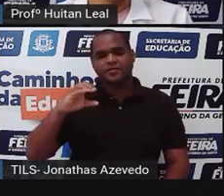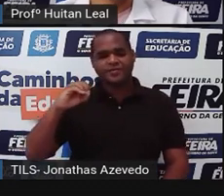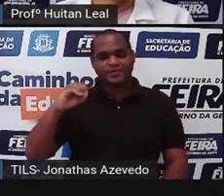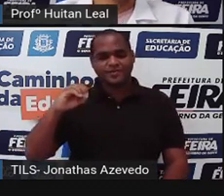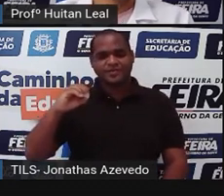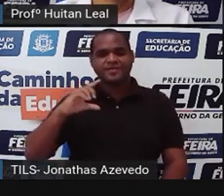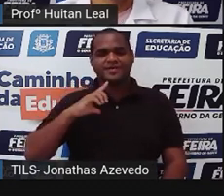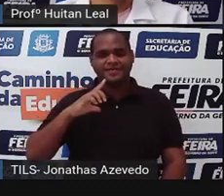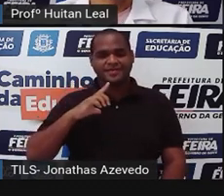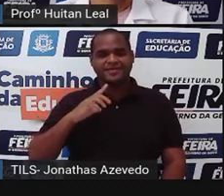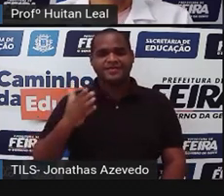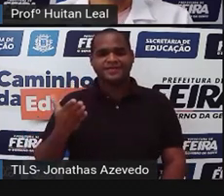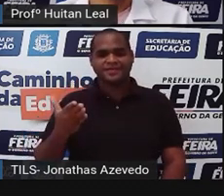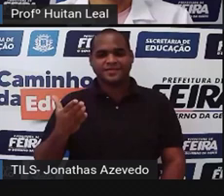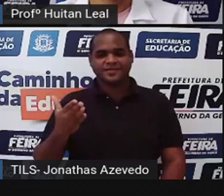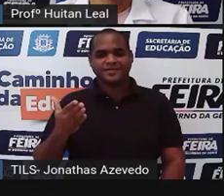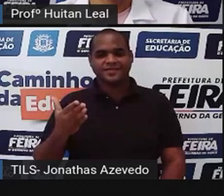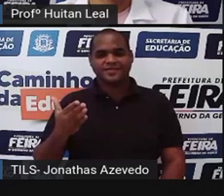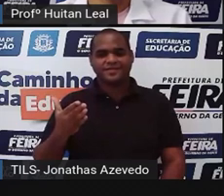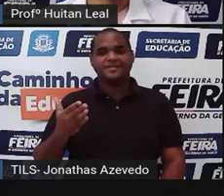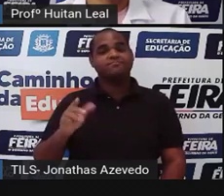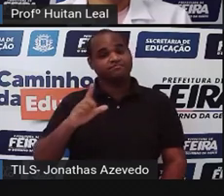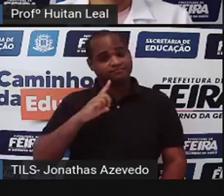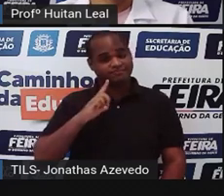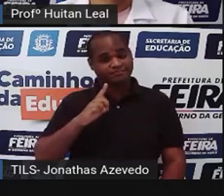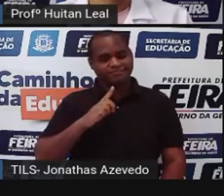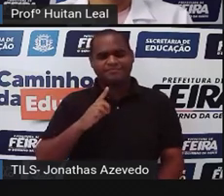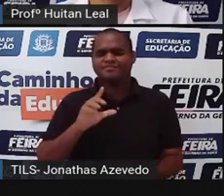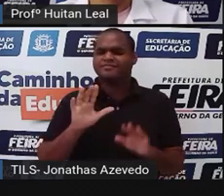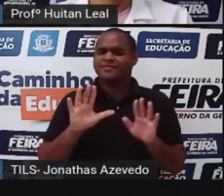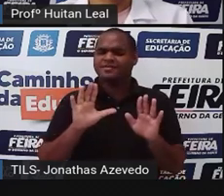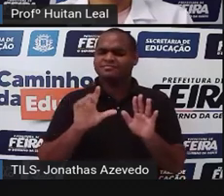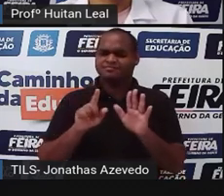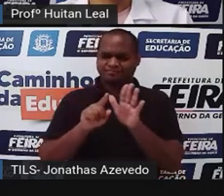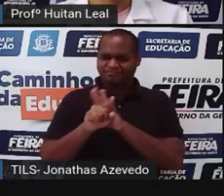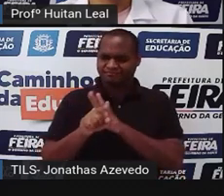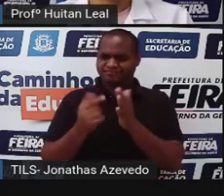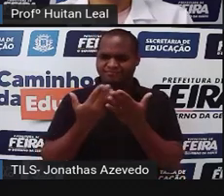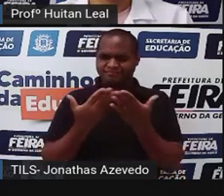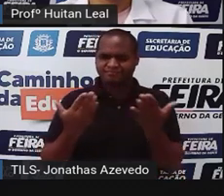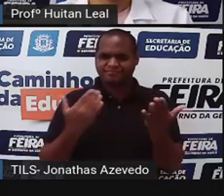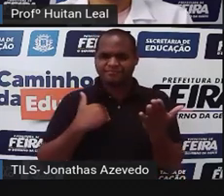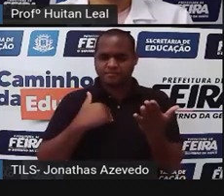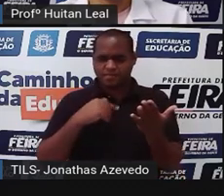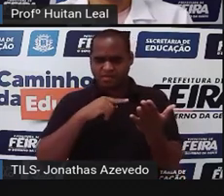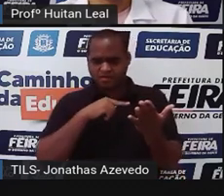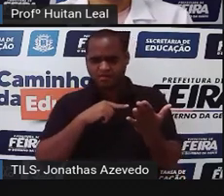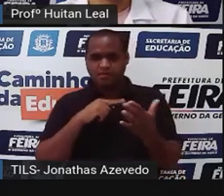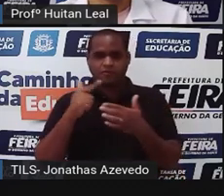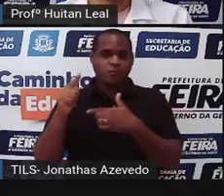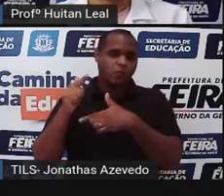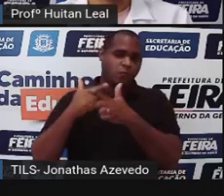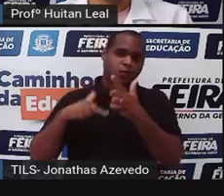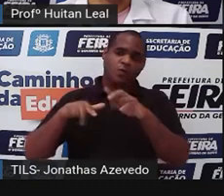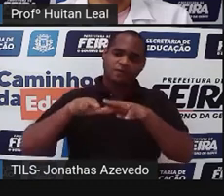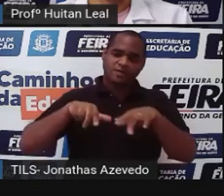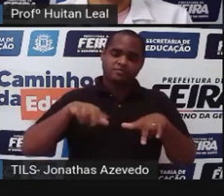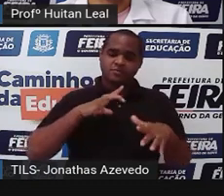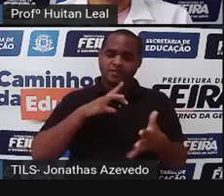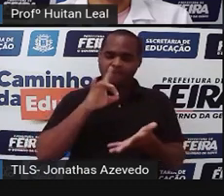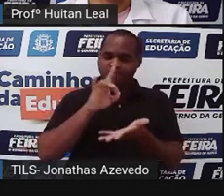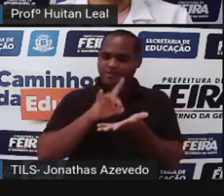letra S. Mas, será que não existem também elementos da realidade